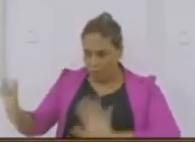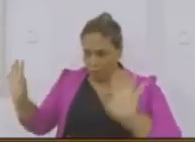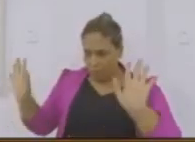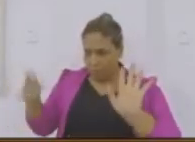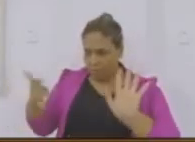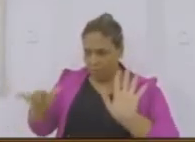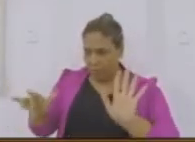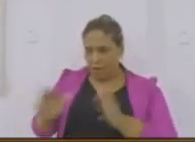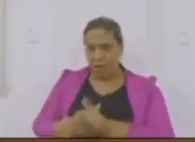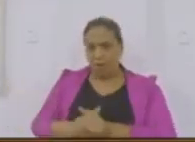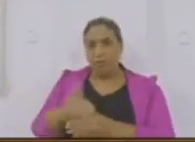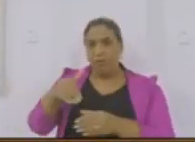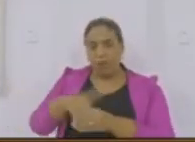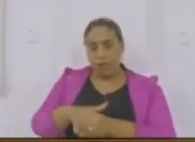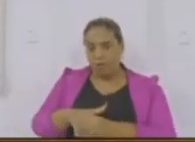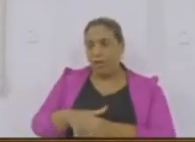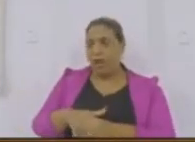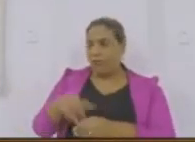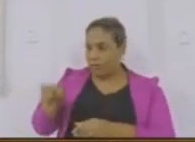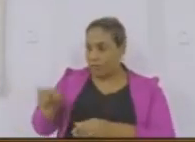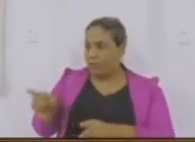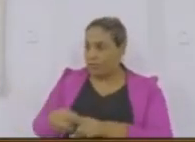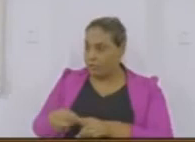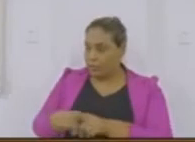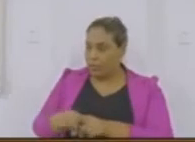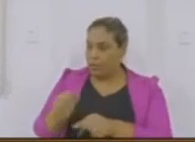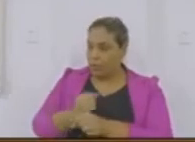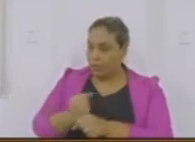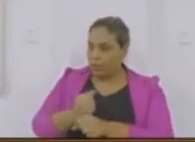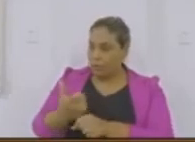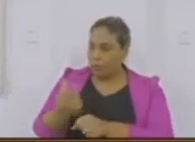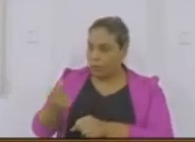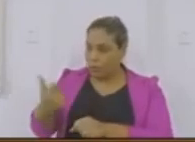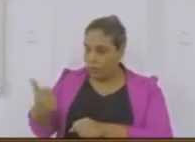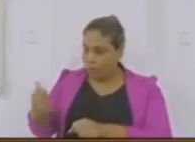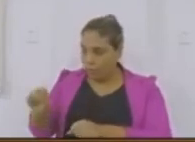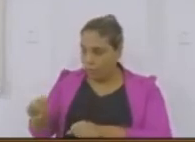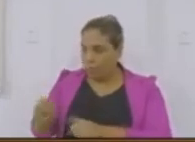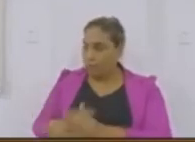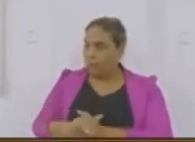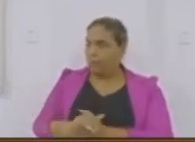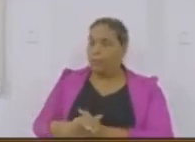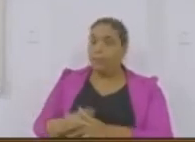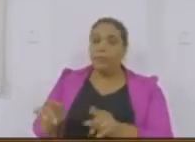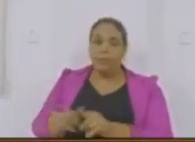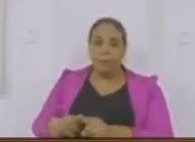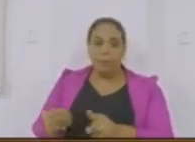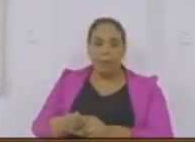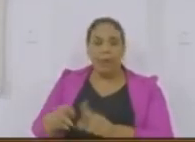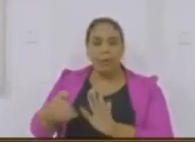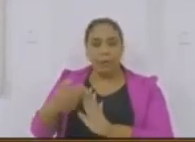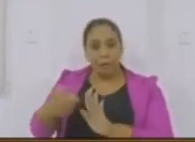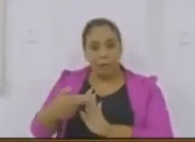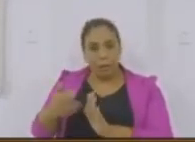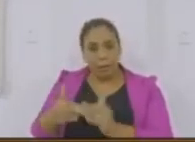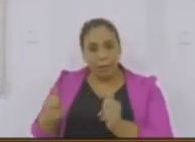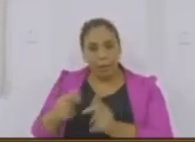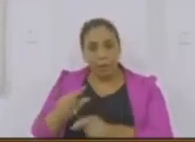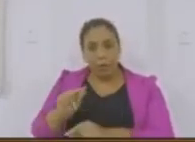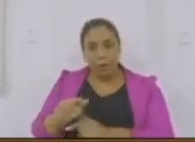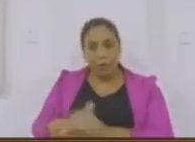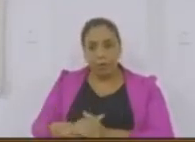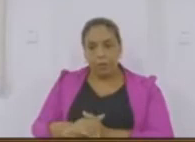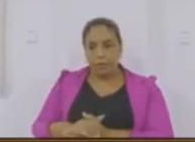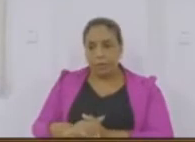2018, quando a gente estava fazendo uma chapa, votei na Vossa Excelência. Estou caminhando também esse requerimento, não pela